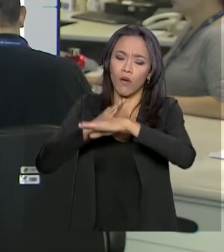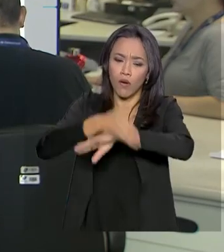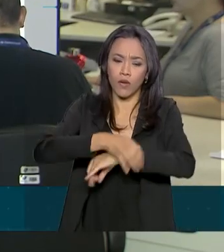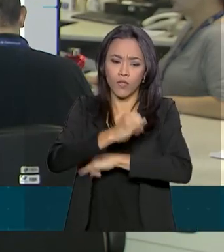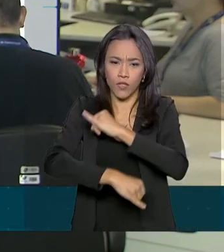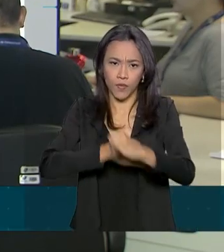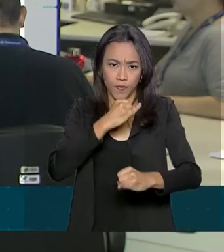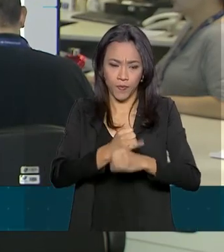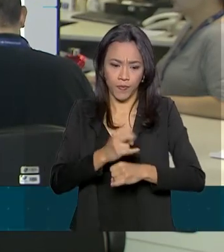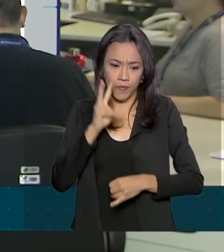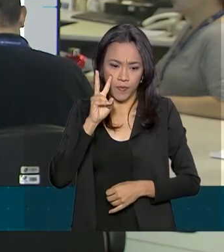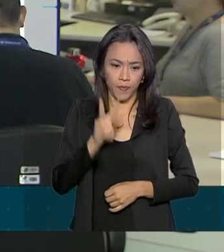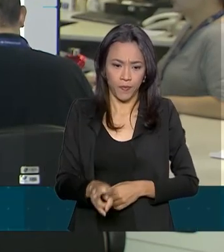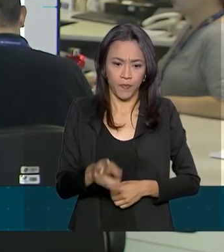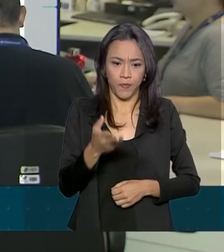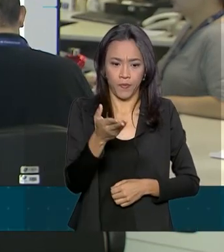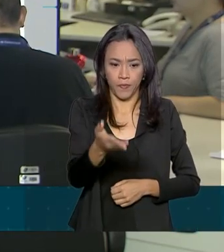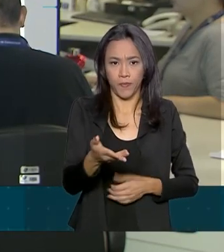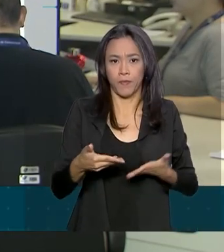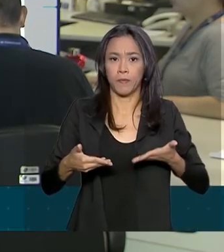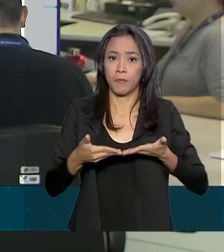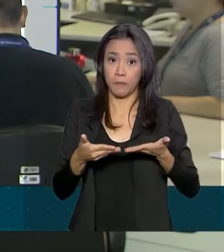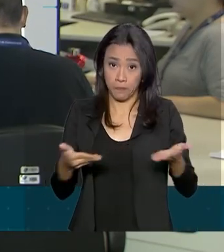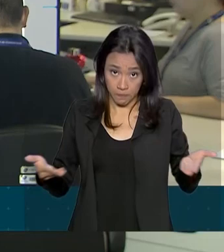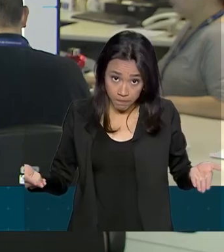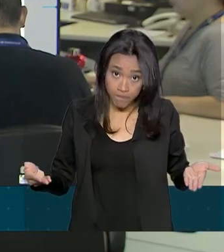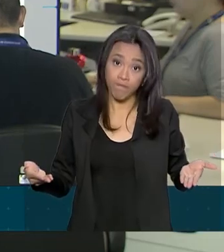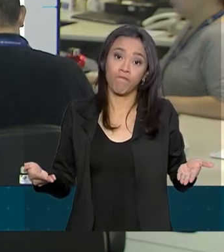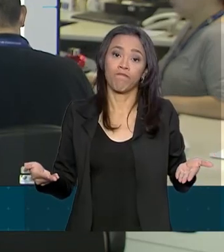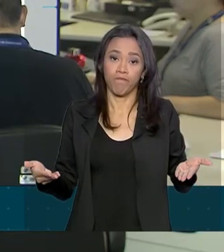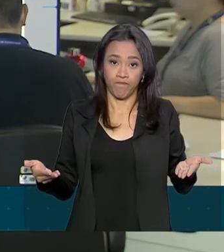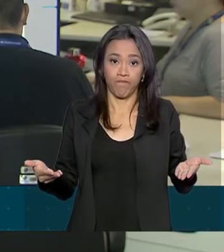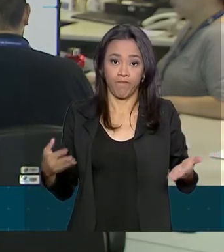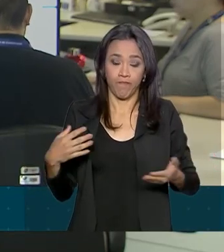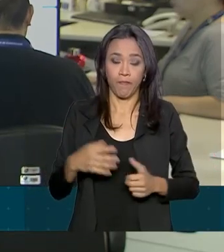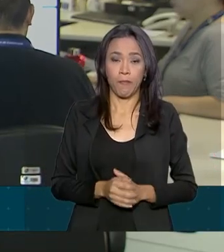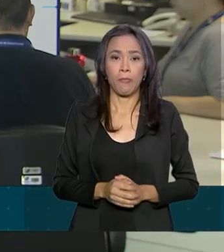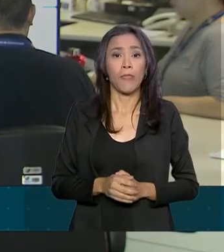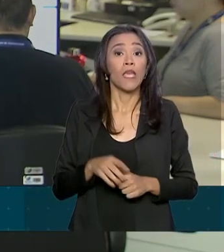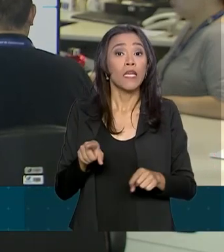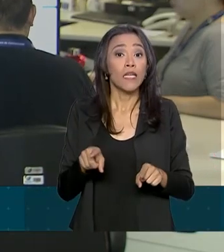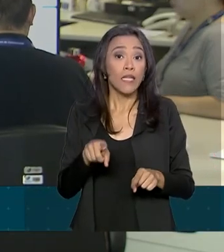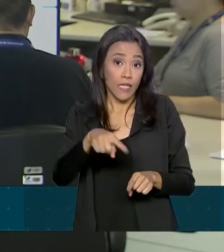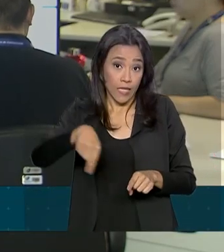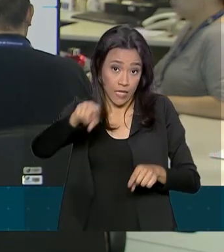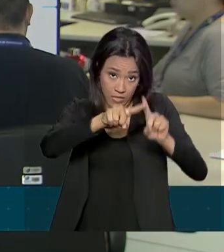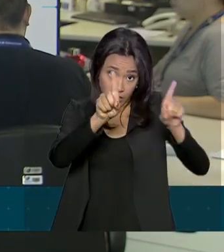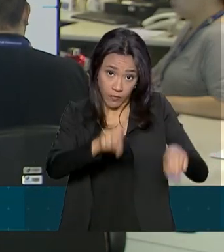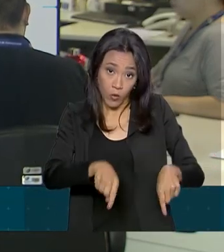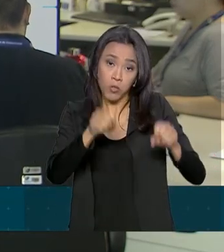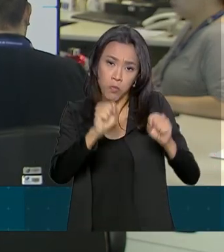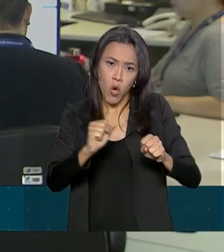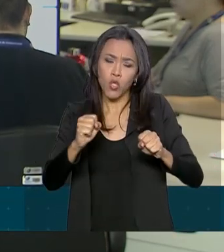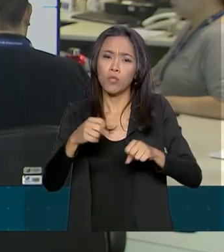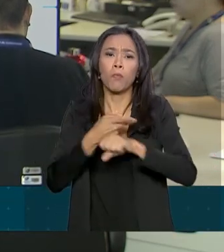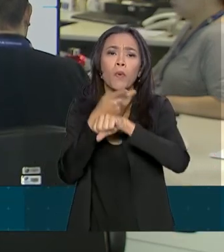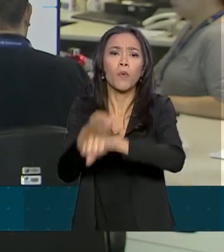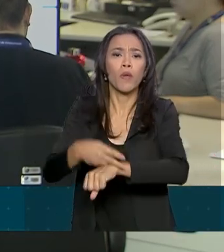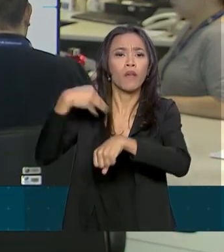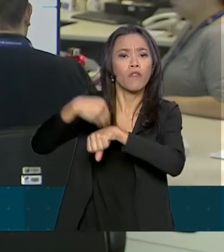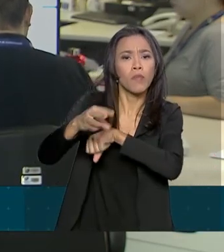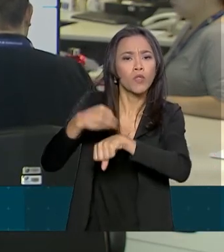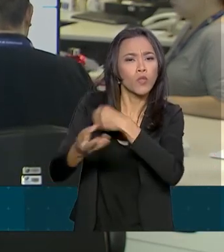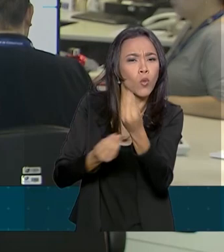Caixa, no endereço caixa.gov.br barra cotas PIS. E os servidores públicos podem obter informações sobre a